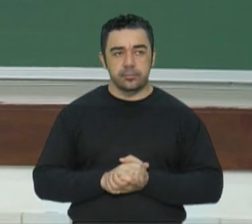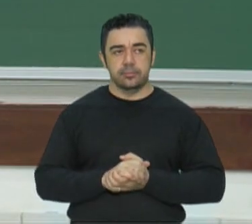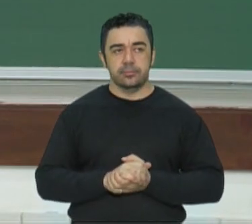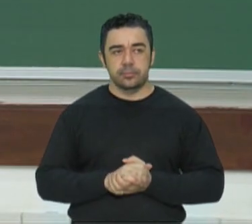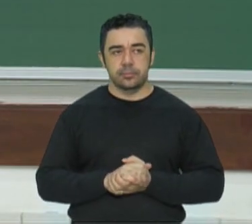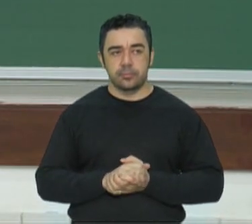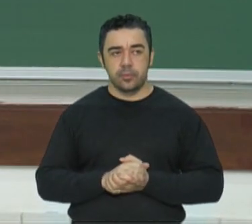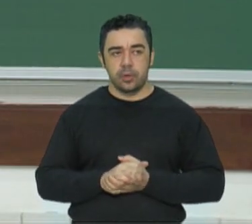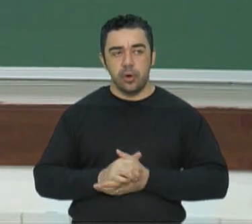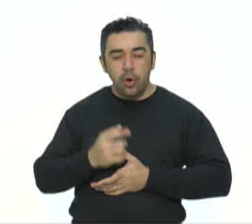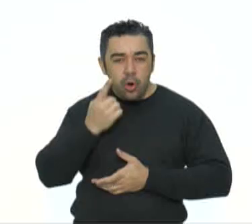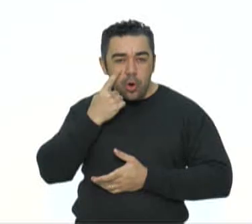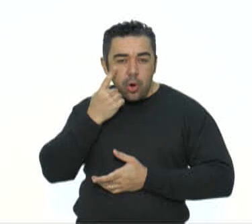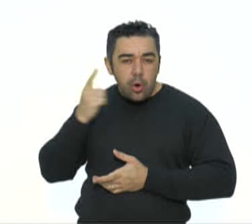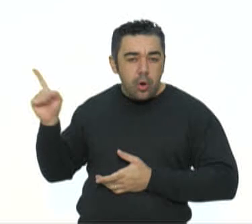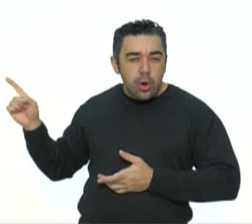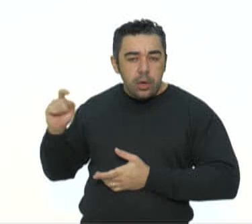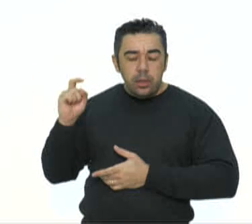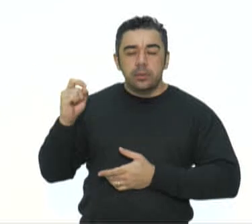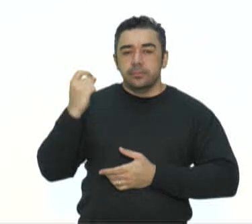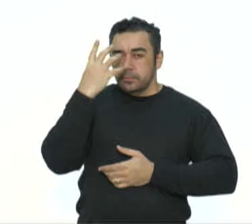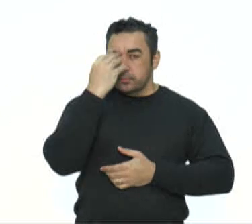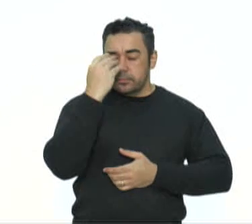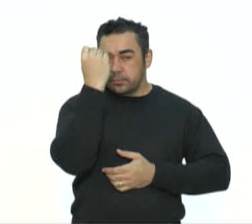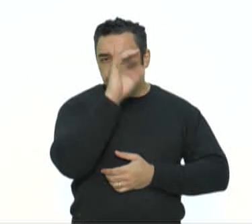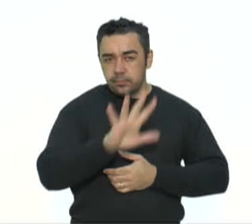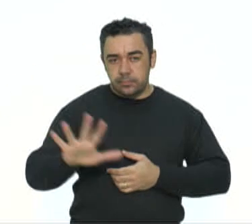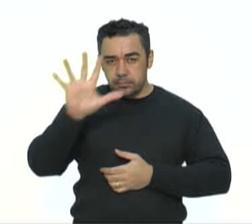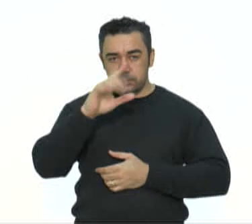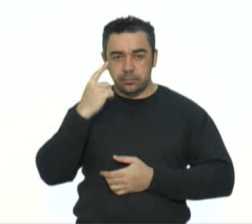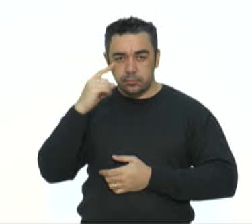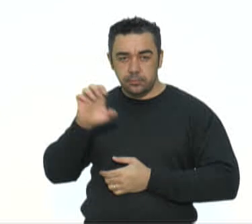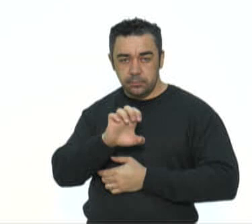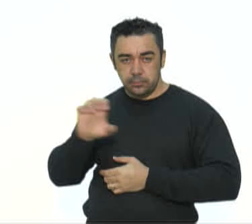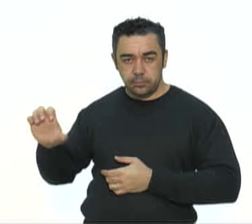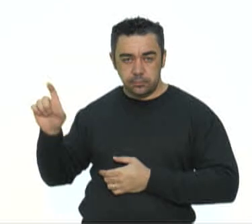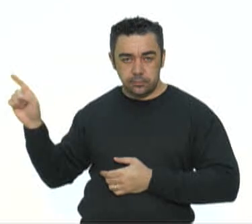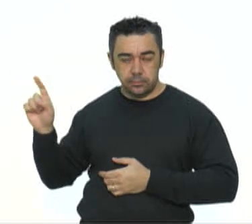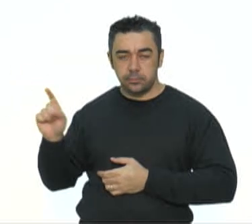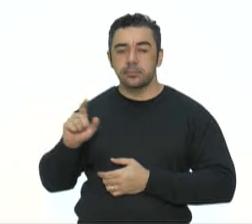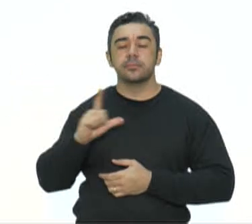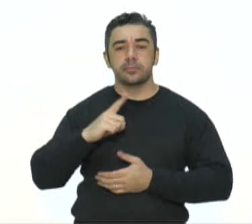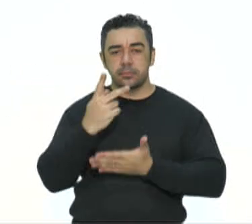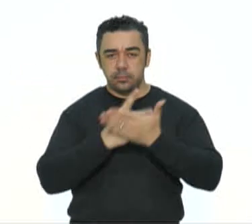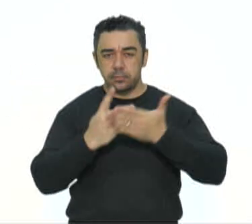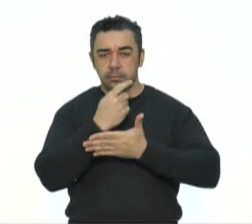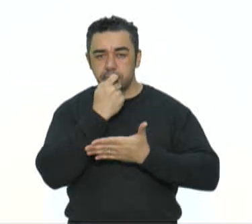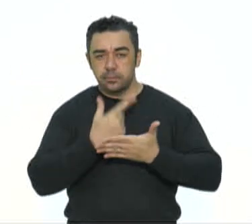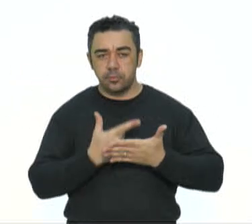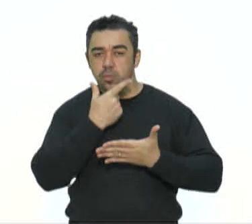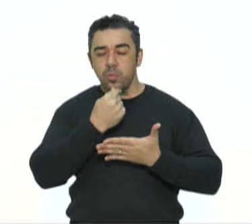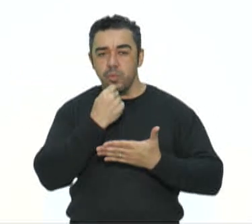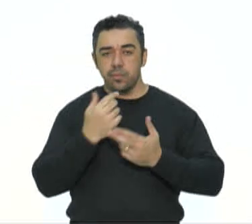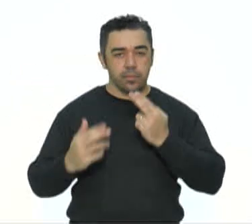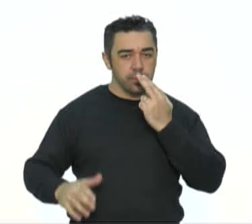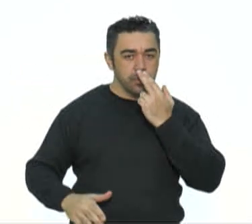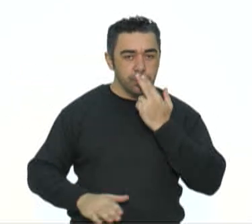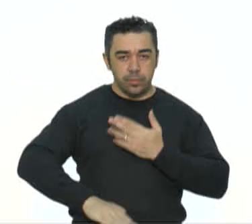E aqui você tem duas imagens que mostram isso. Do seu lado esquerdo, uma charge, onde o Hitler está